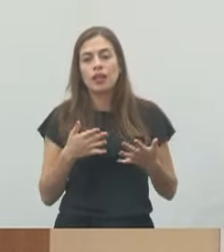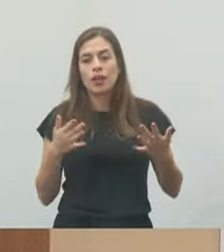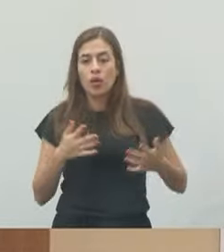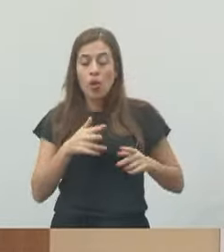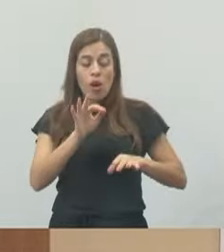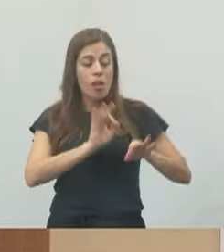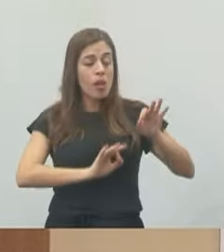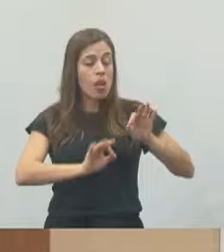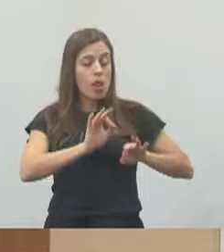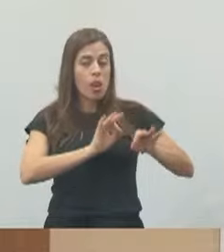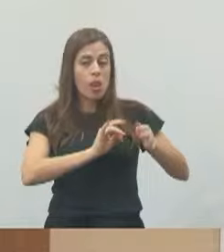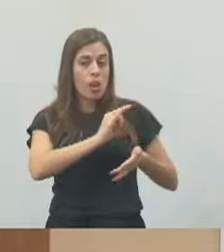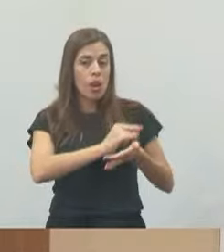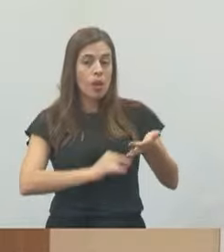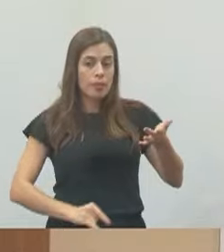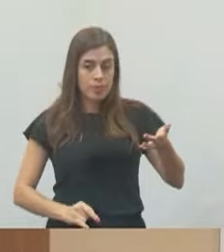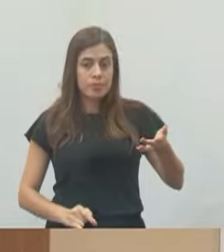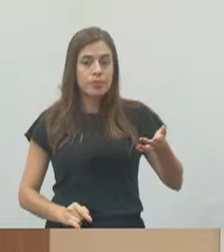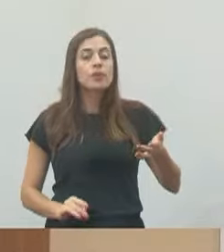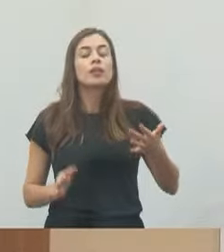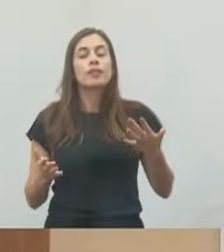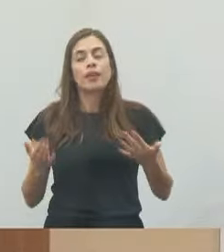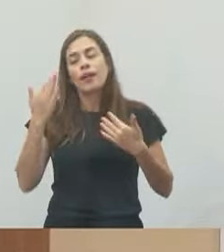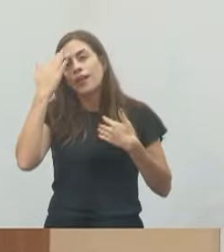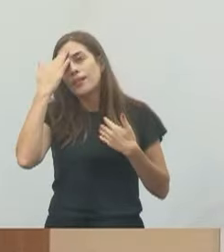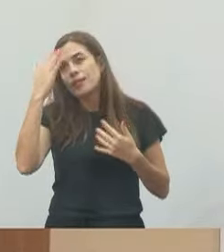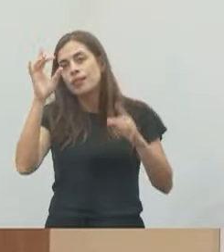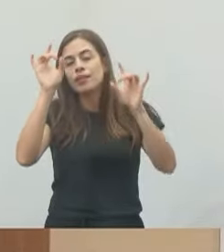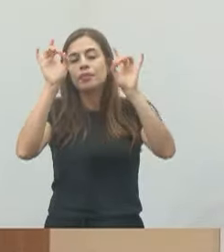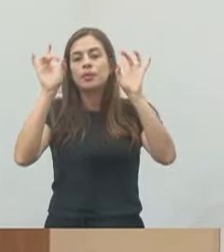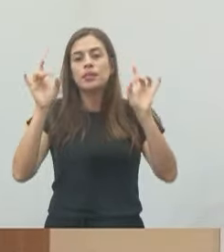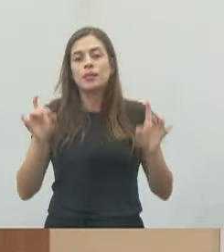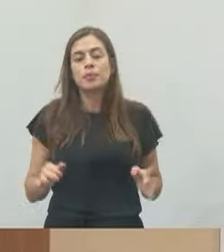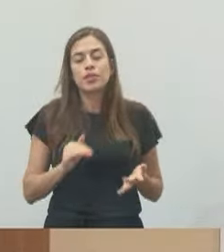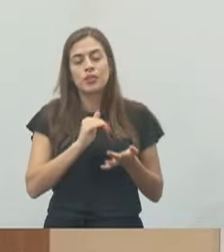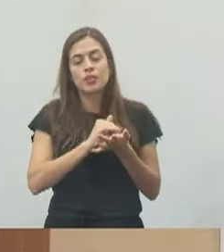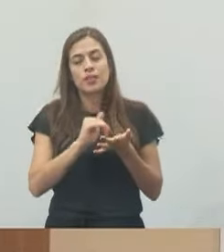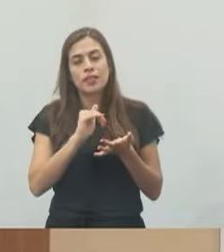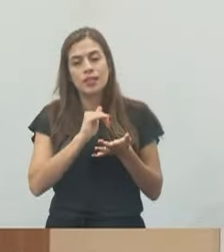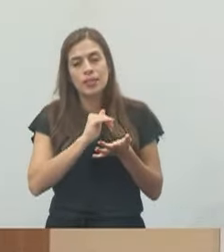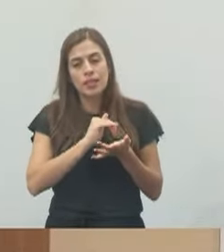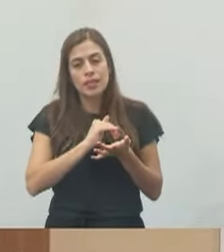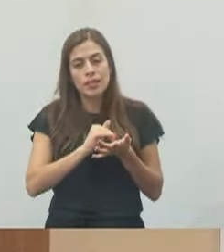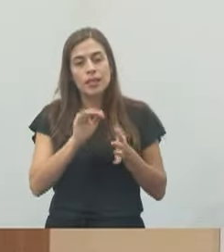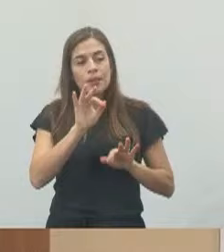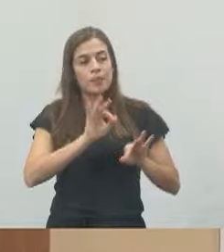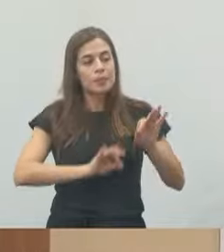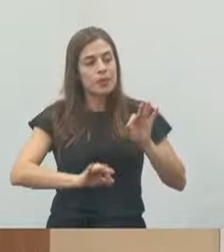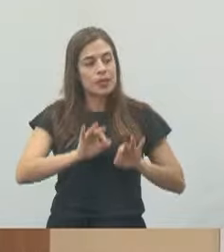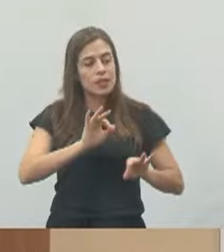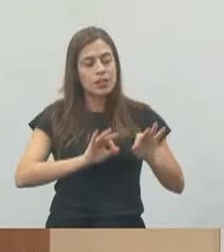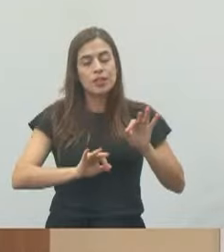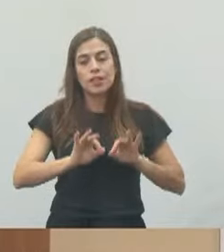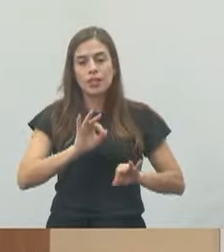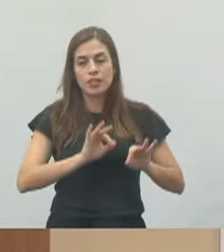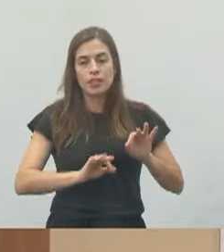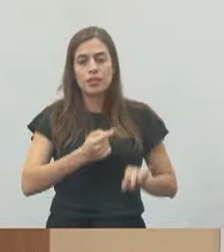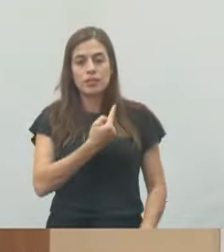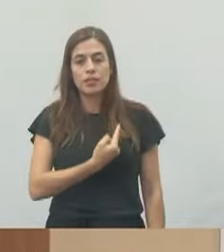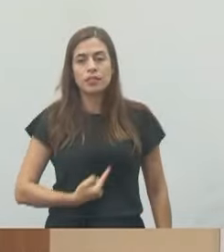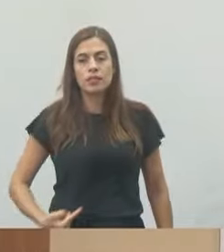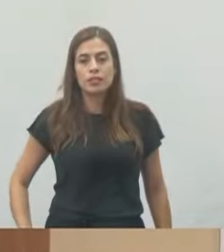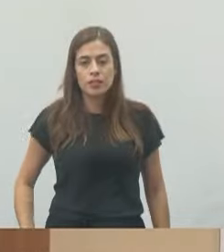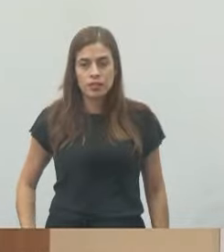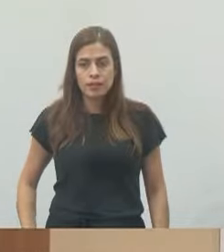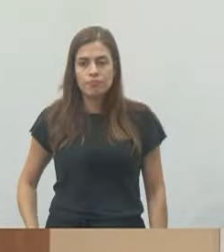regularização. Então, quero agradecer em especial ao nosso secretário de Planejamento e Governo, que não